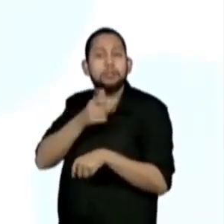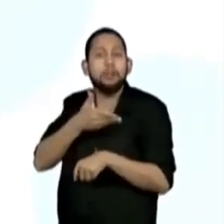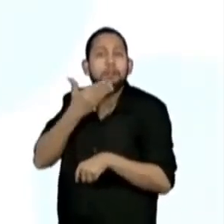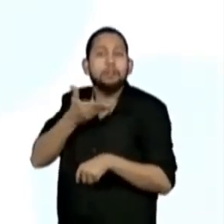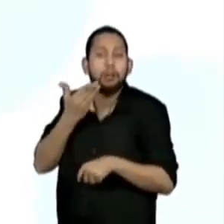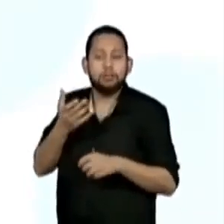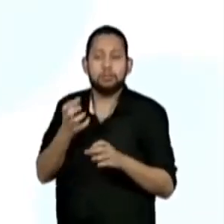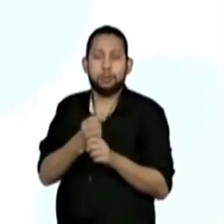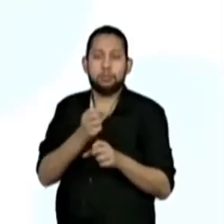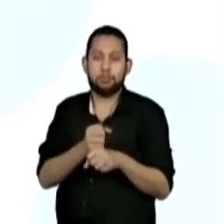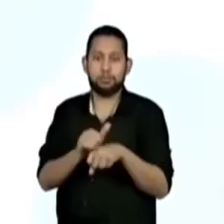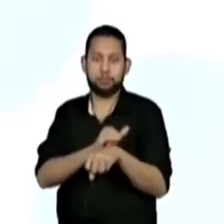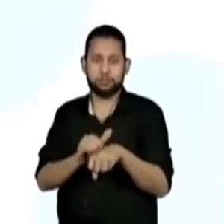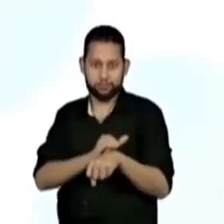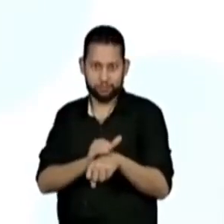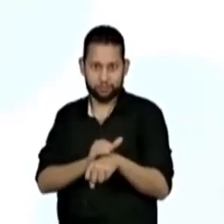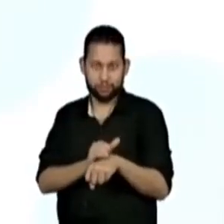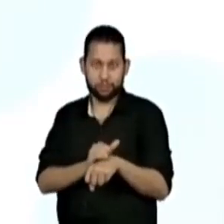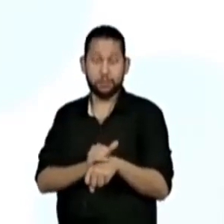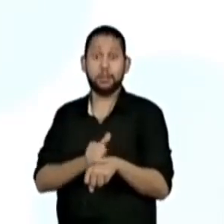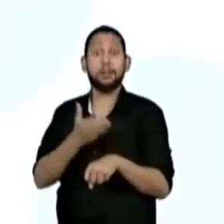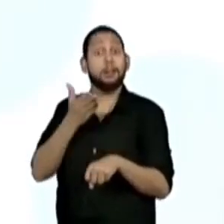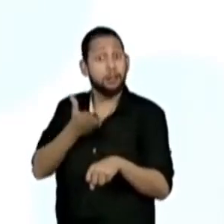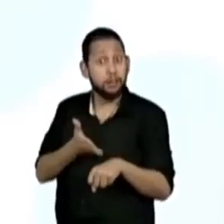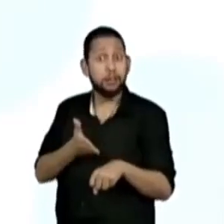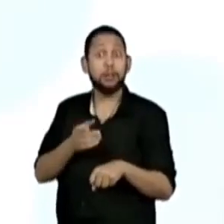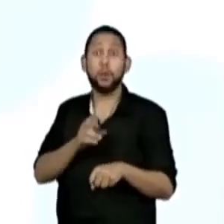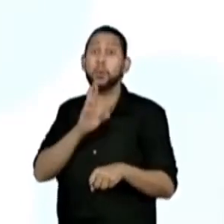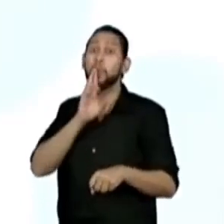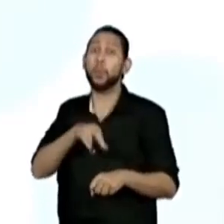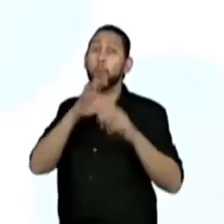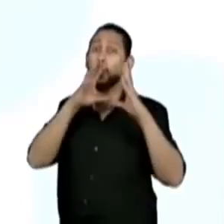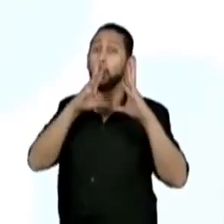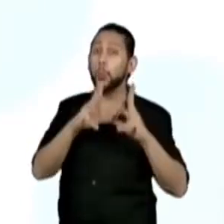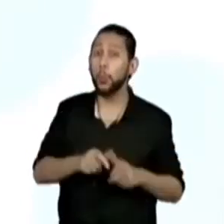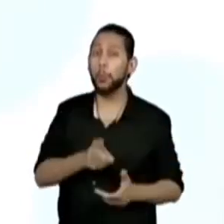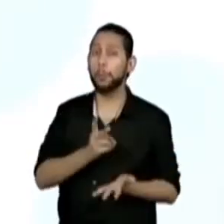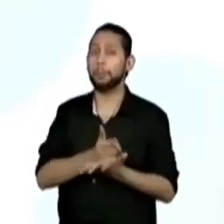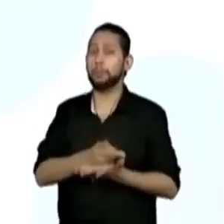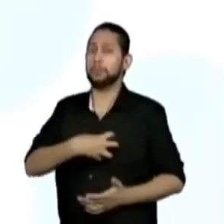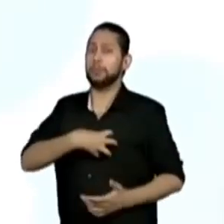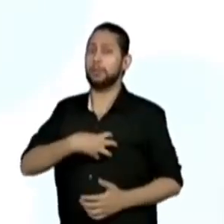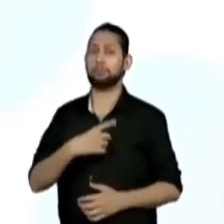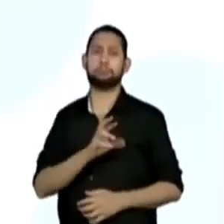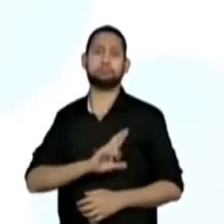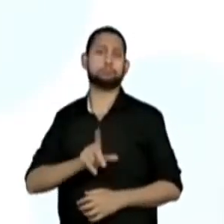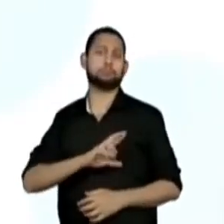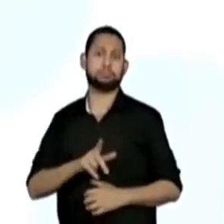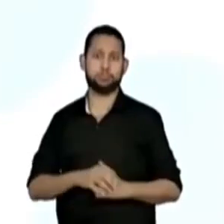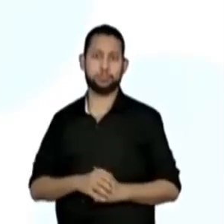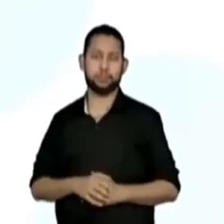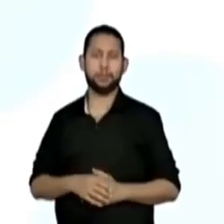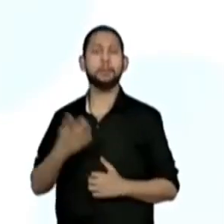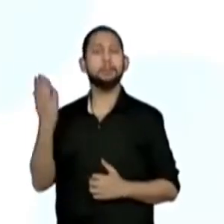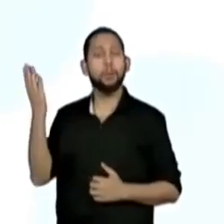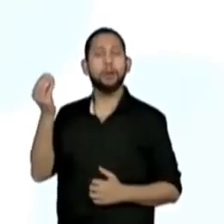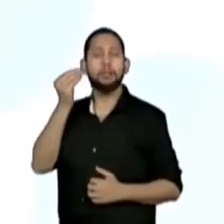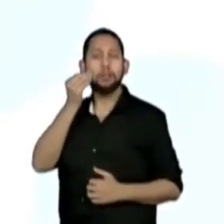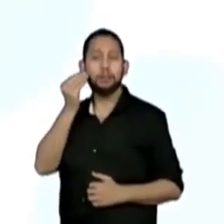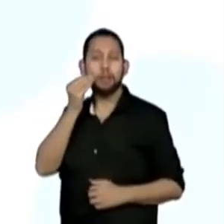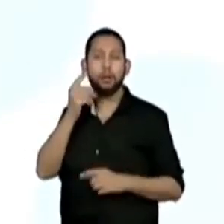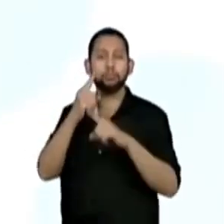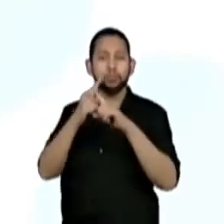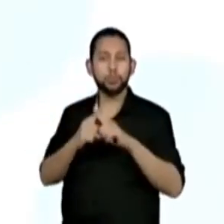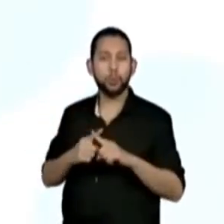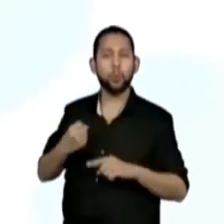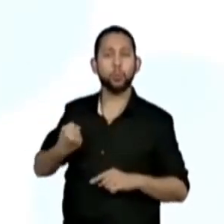os cálculos. E, assim, não resolve todos da mesma maneira. Para multiplicar um número,